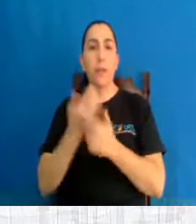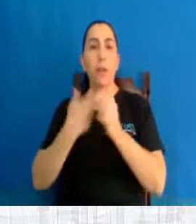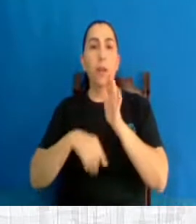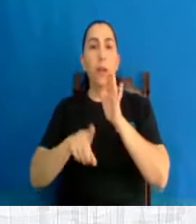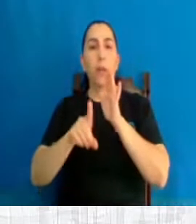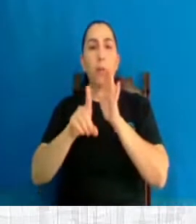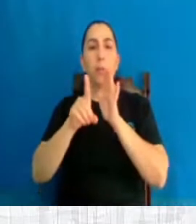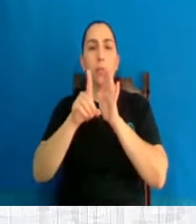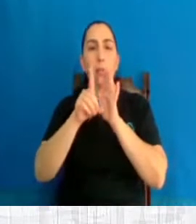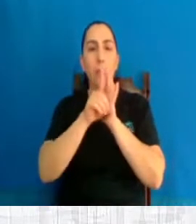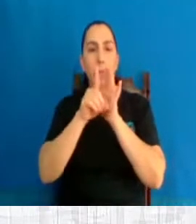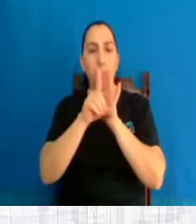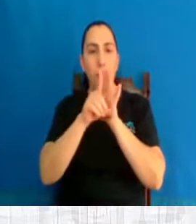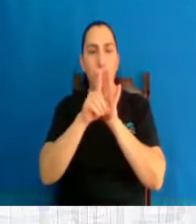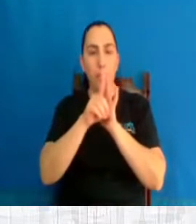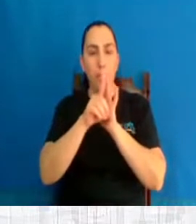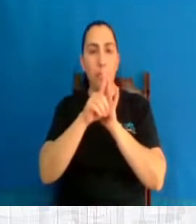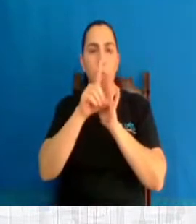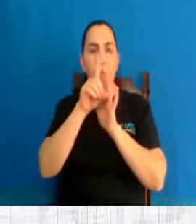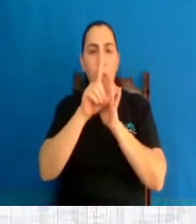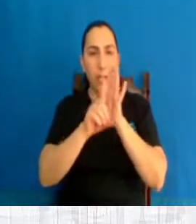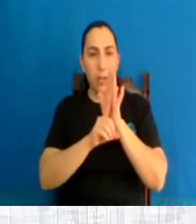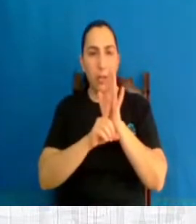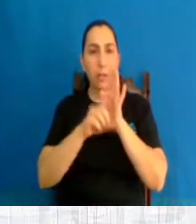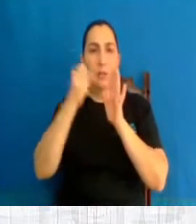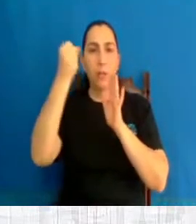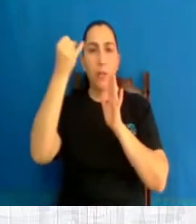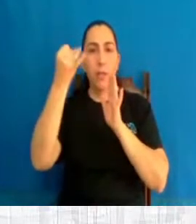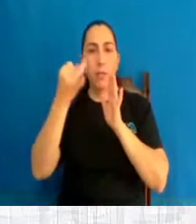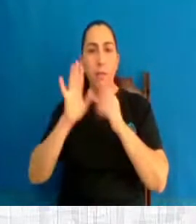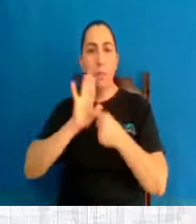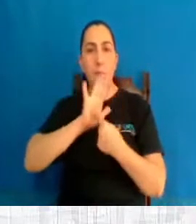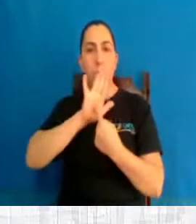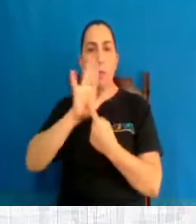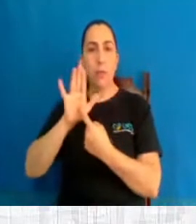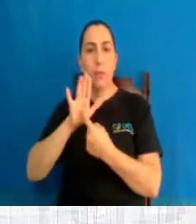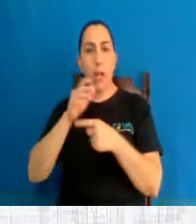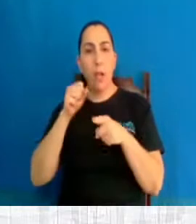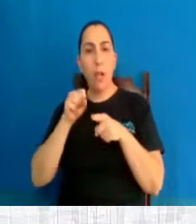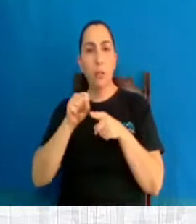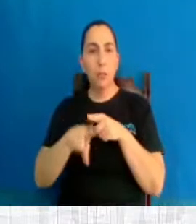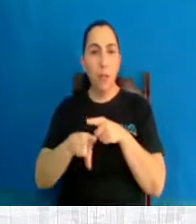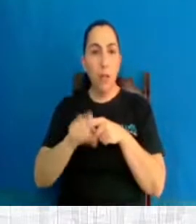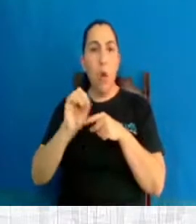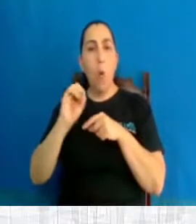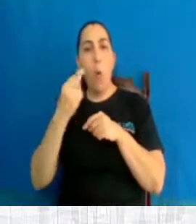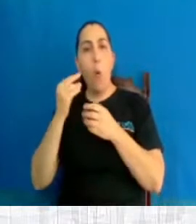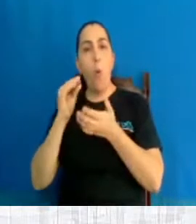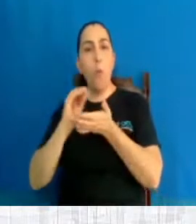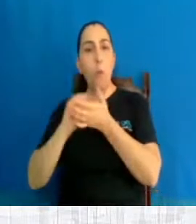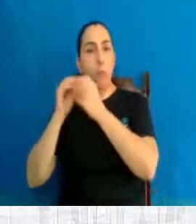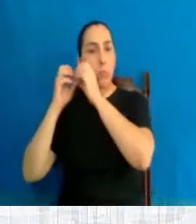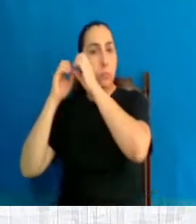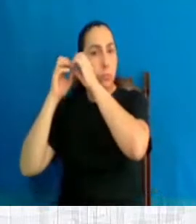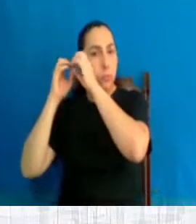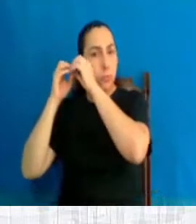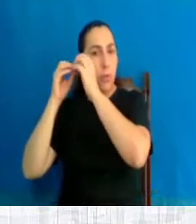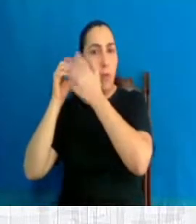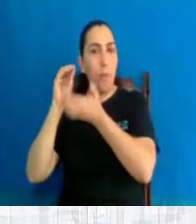revogar os casos de estupro e de anencefalia e, no caso, de risco de morte para a mulher. Isso é mentira.